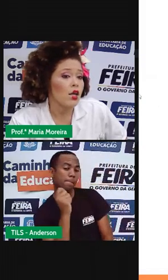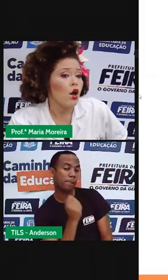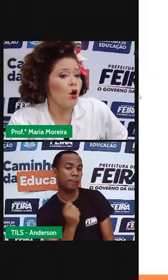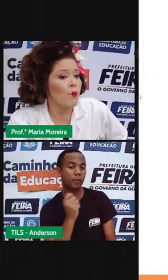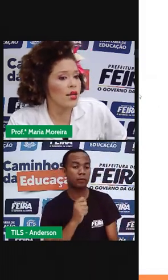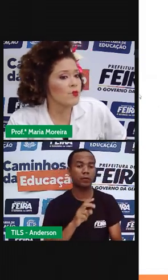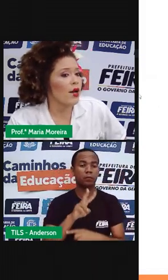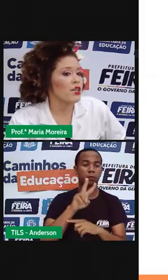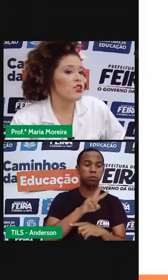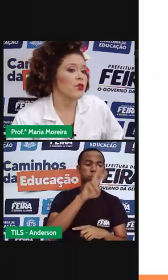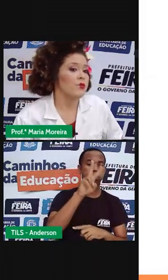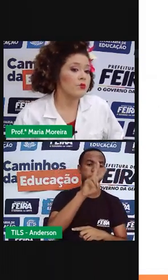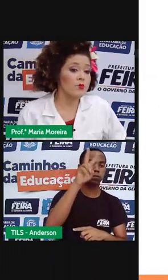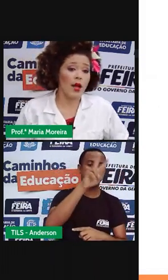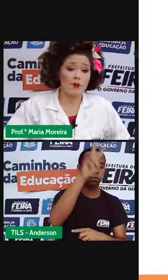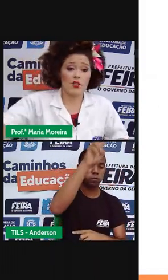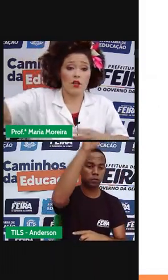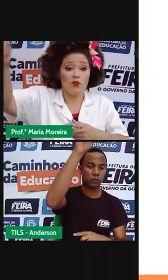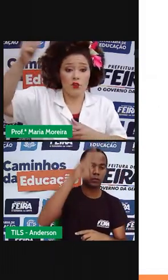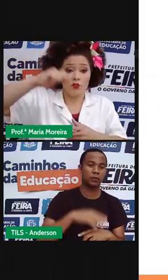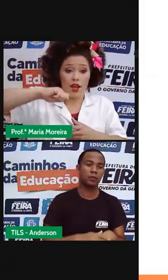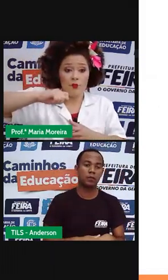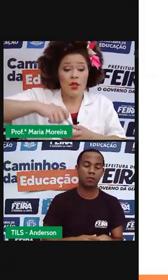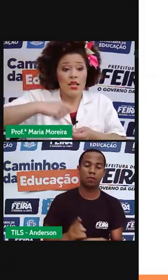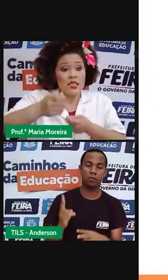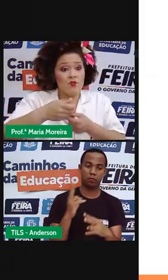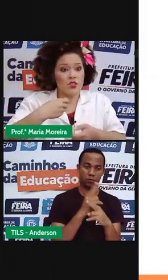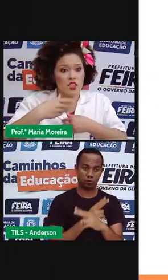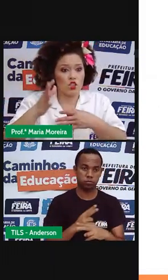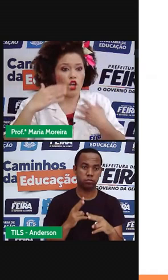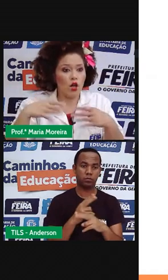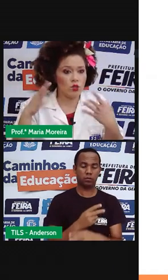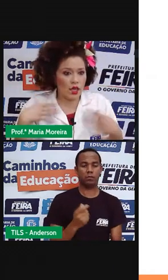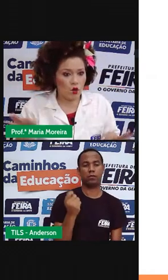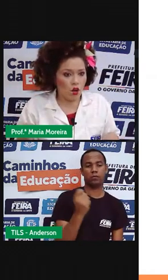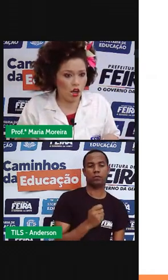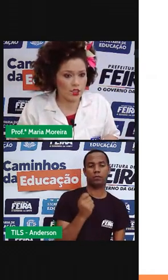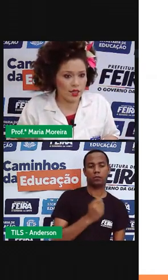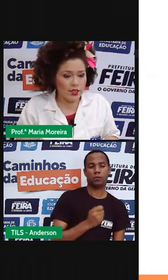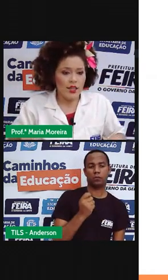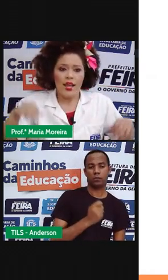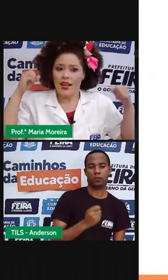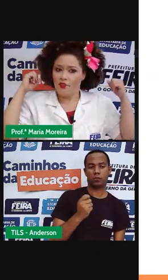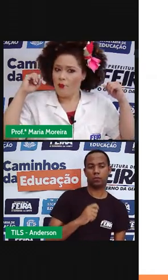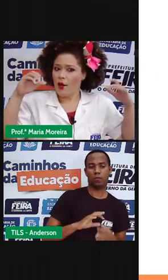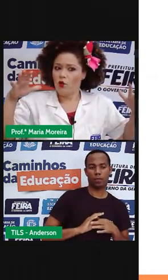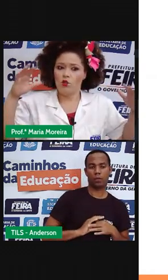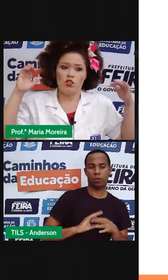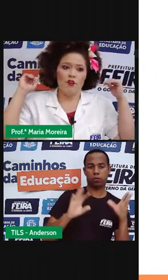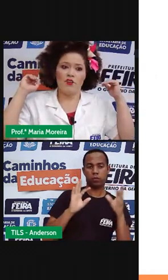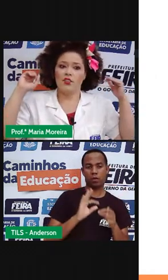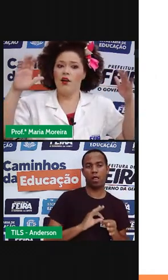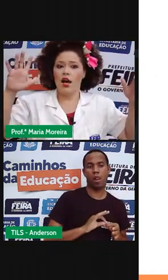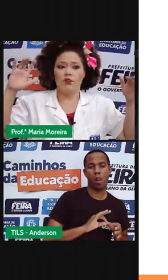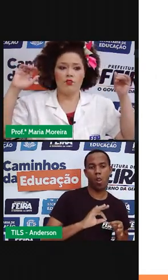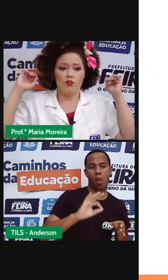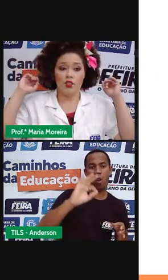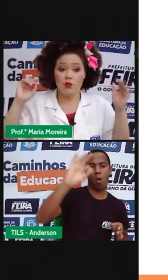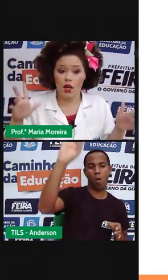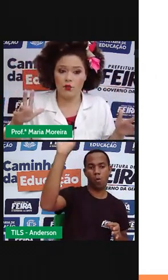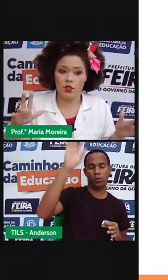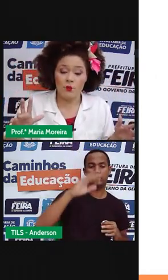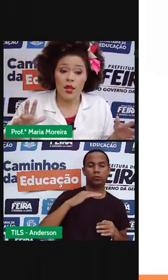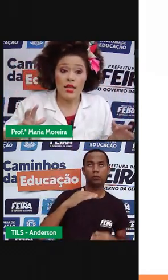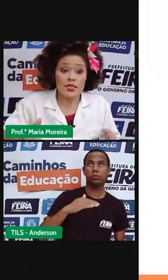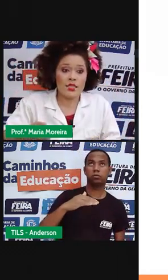alta ou mais baixa. À medida que o vento vai, se você solta a corda, ela vai pra onde? Vai ficando alta. Vai